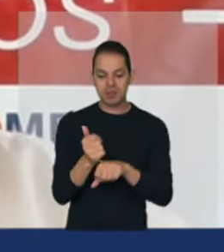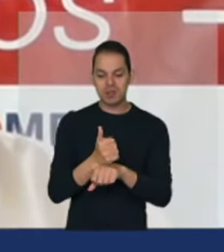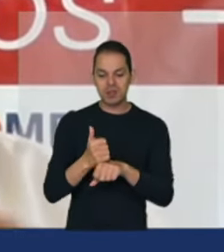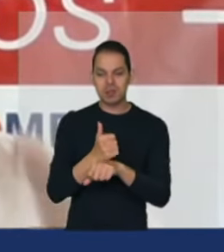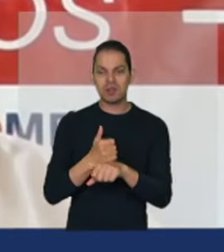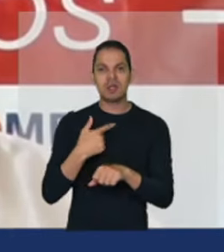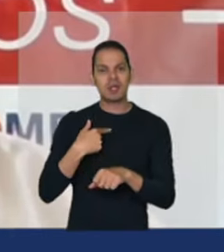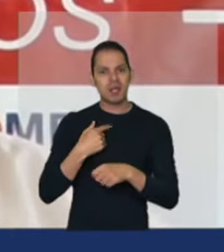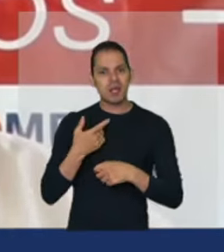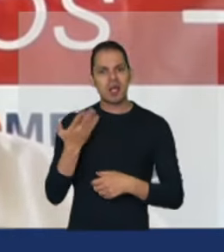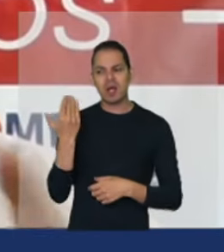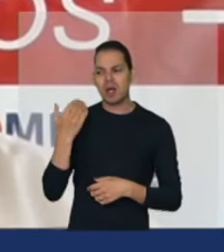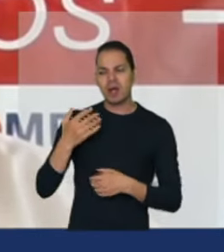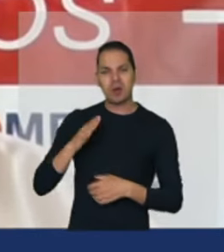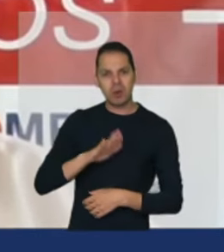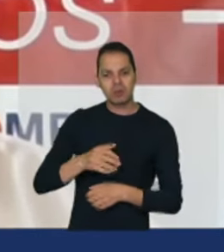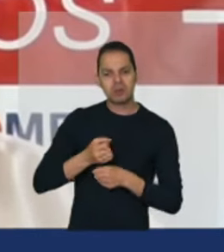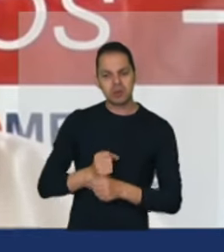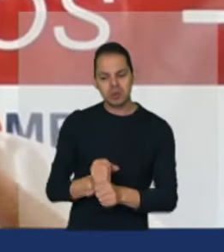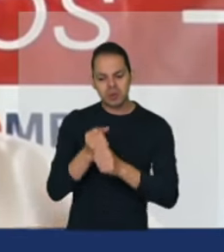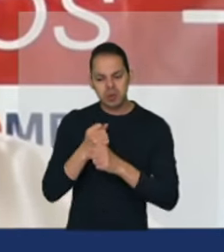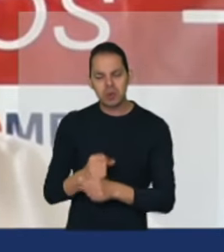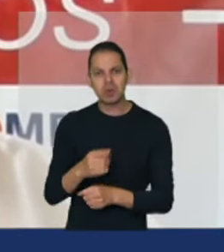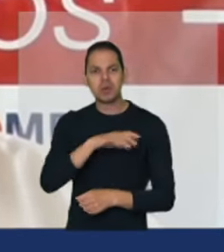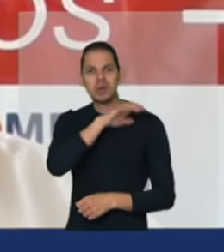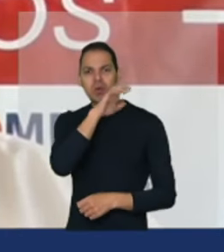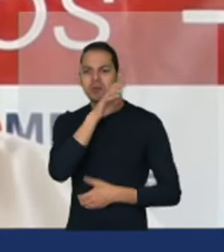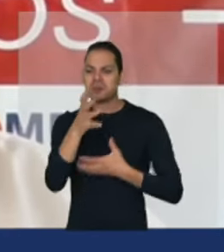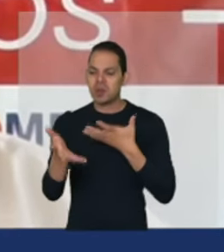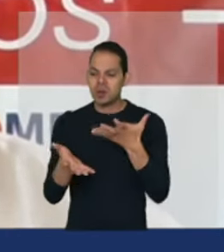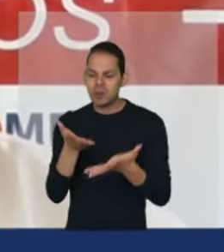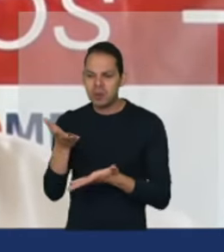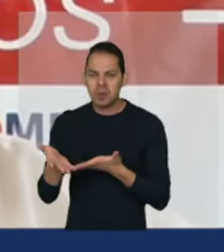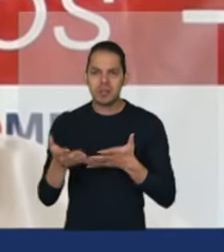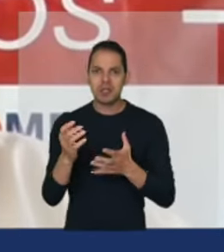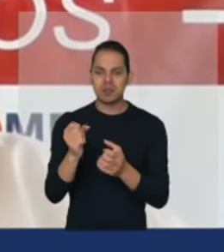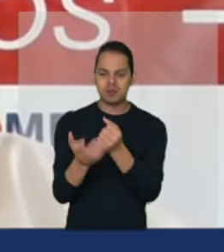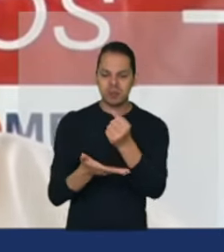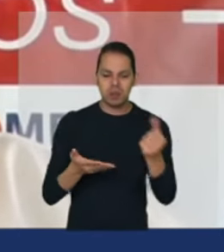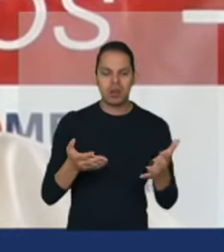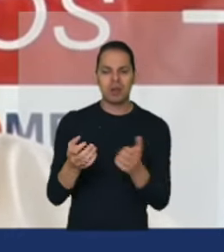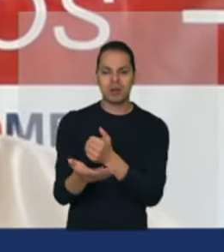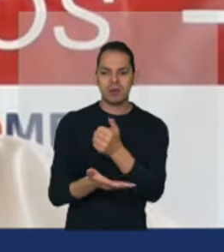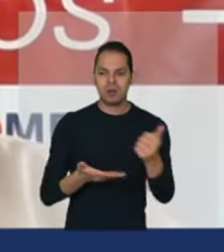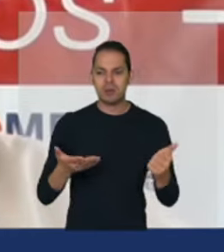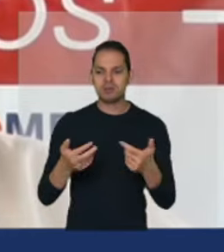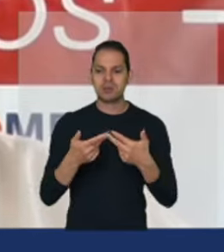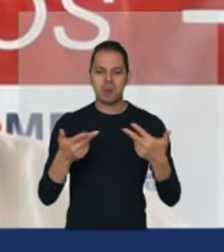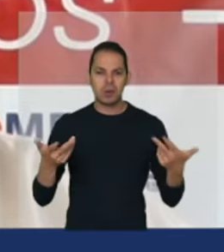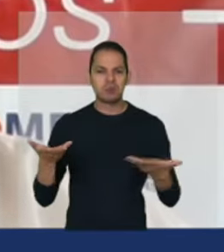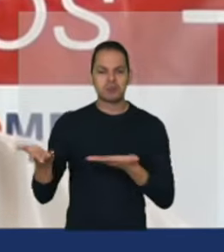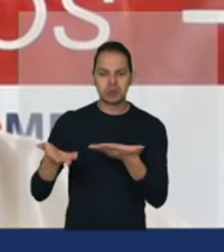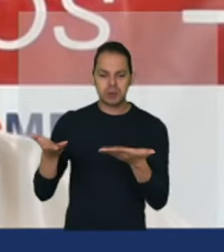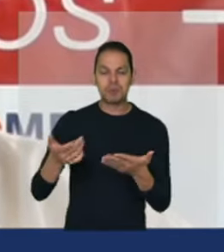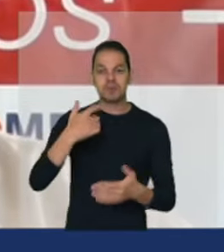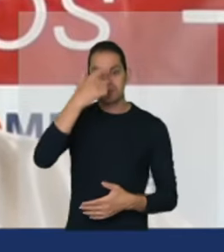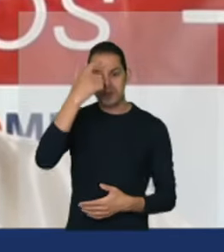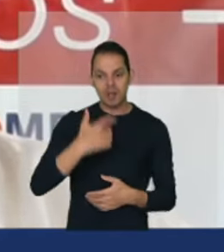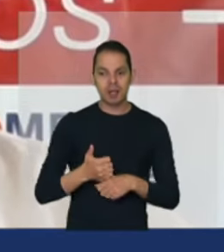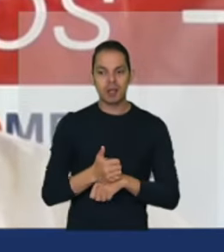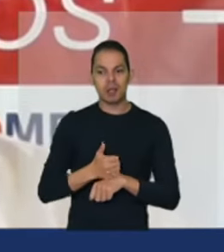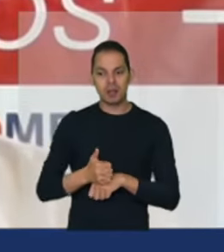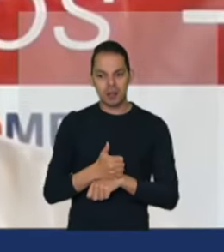porco tirando leite de vaca pelando pino na guanchuma roçando potreira em dia de chuva e matando rato no boiado de milho sou agricultor da pequena